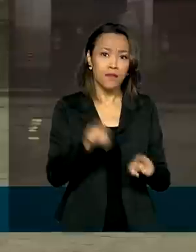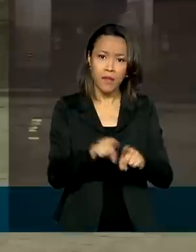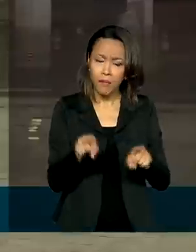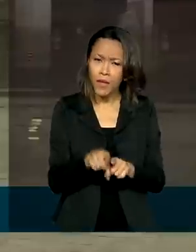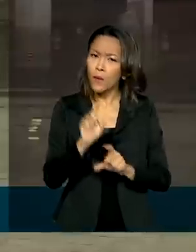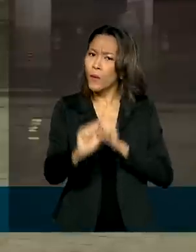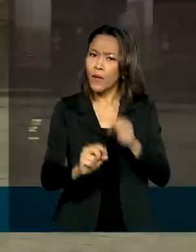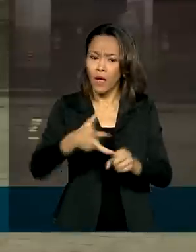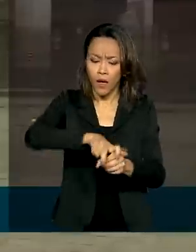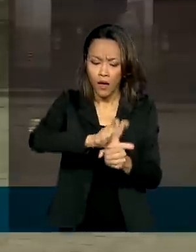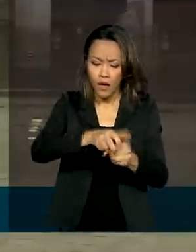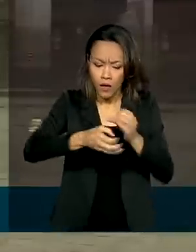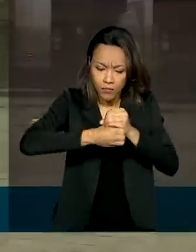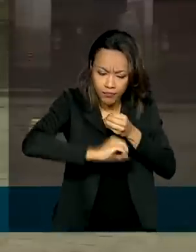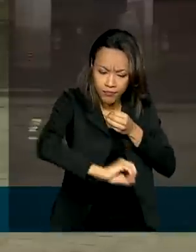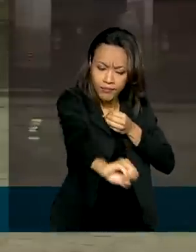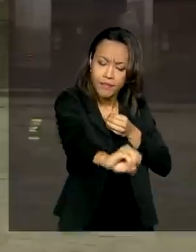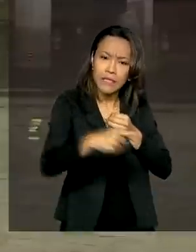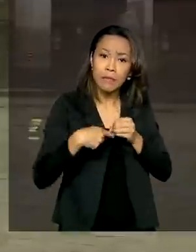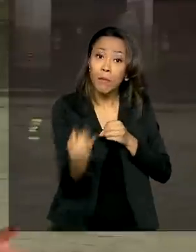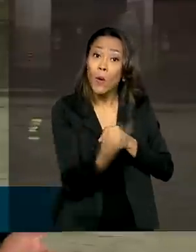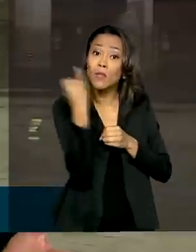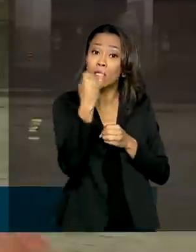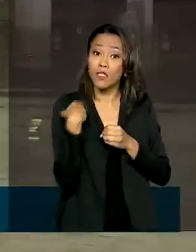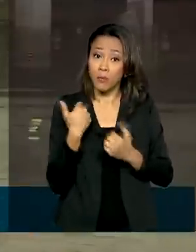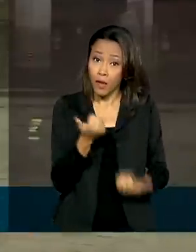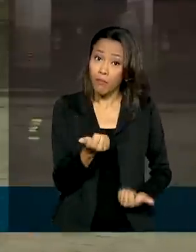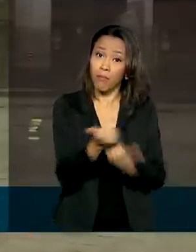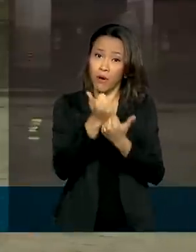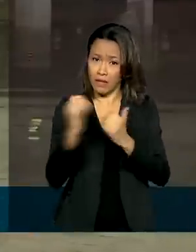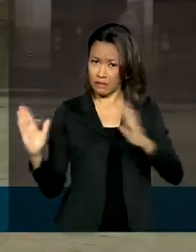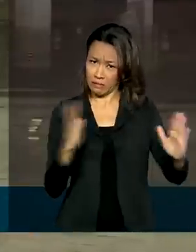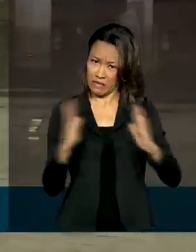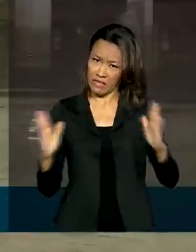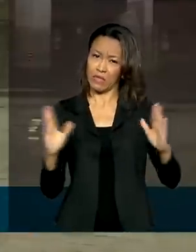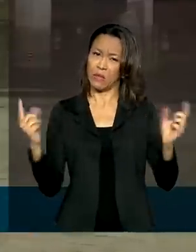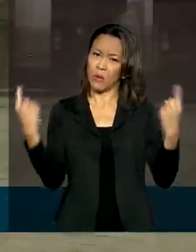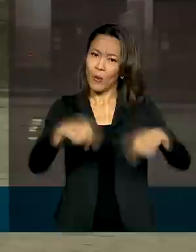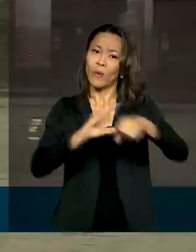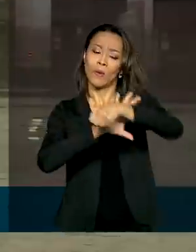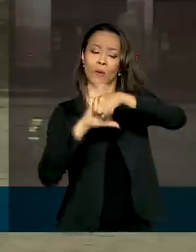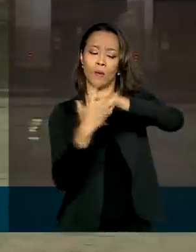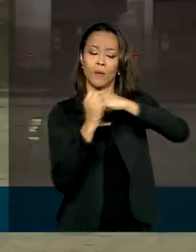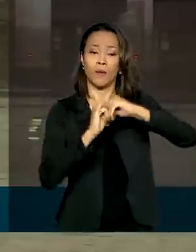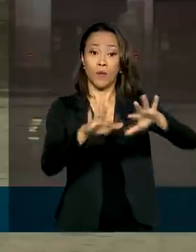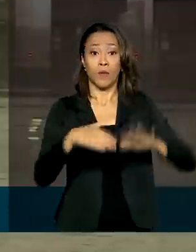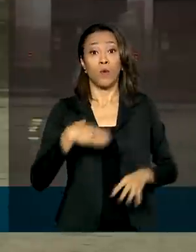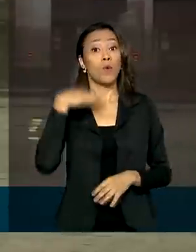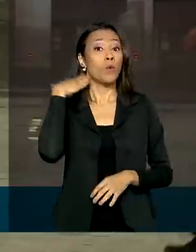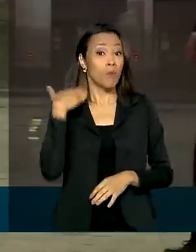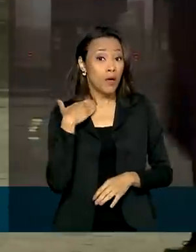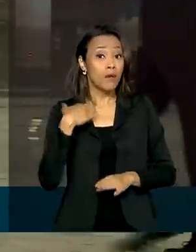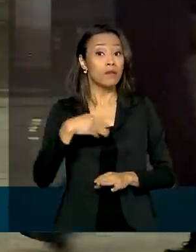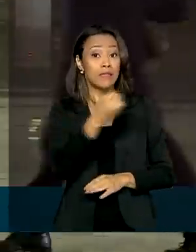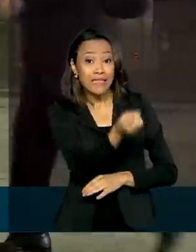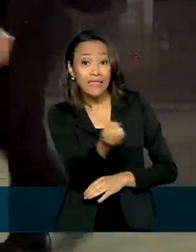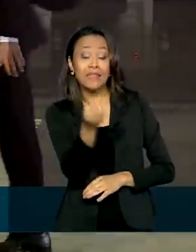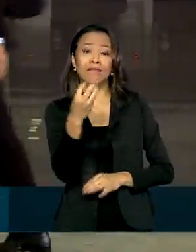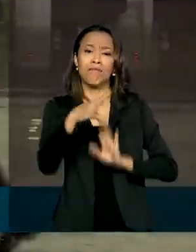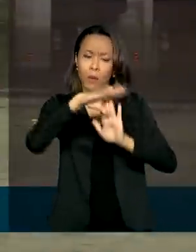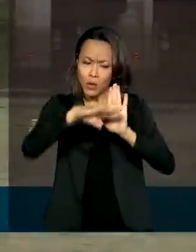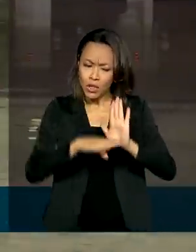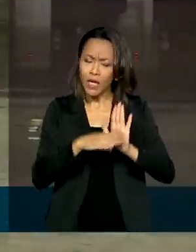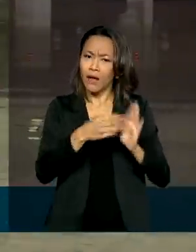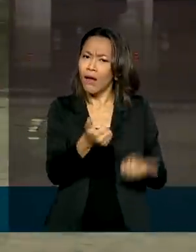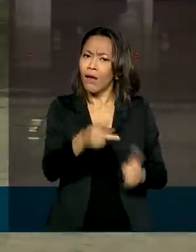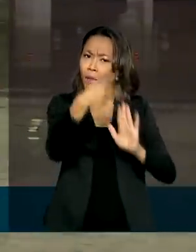fundamental, na luta contra o novo coronavírus. Atualmente, o banco financia 13 projetos no país, que vão beneficiar mais de